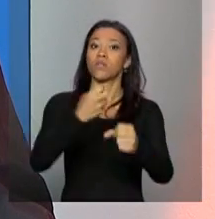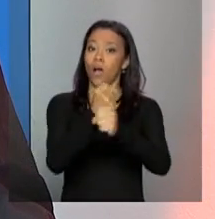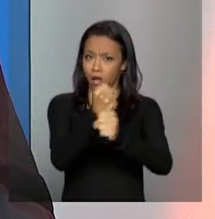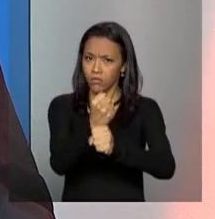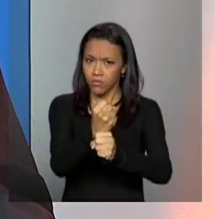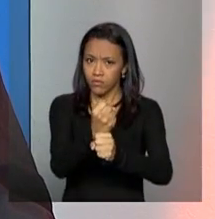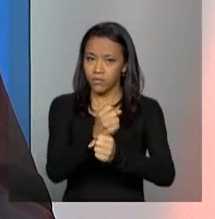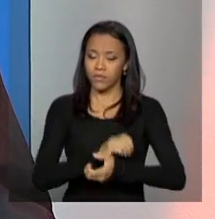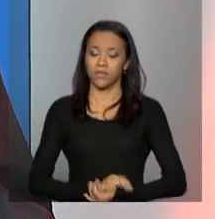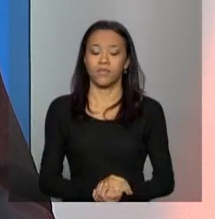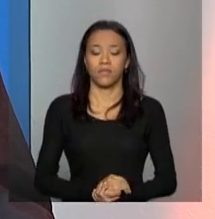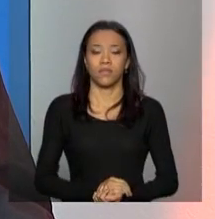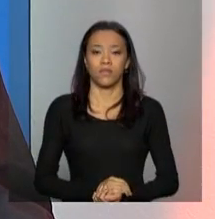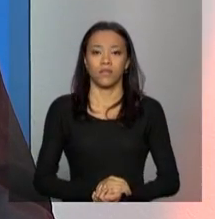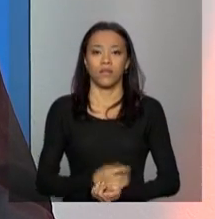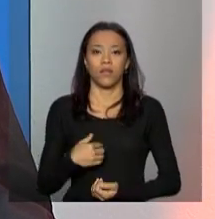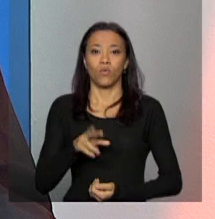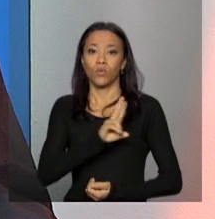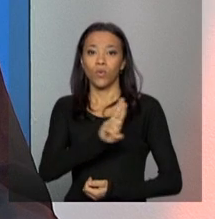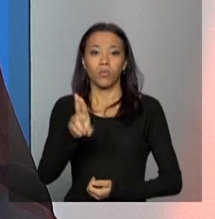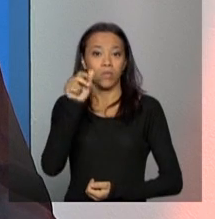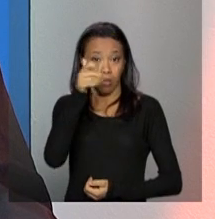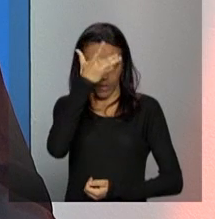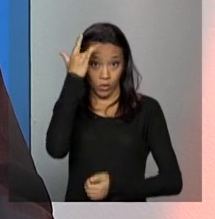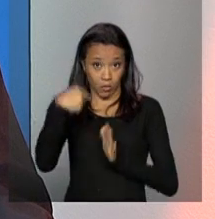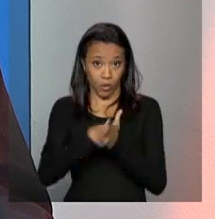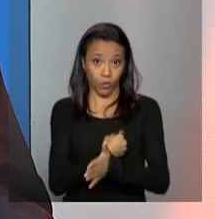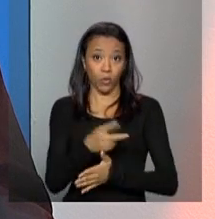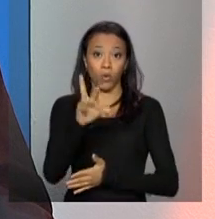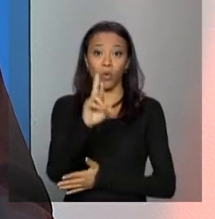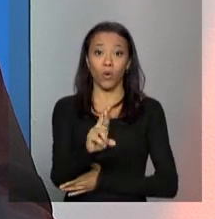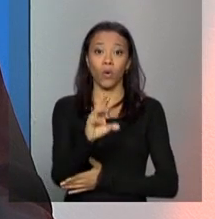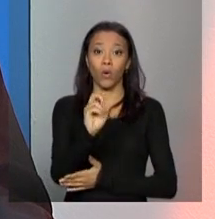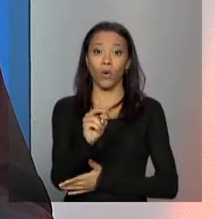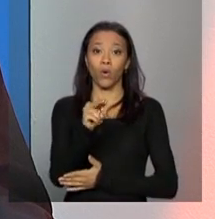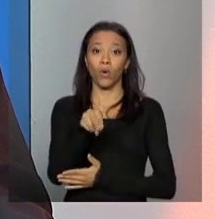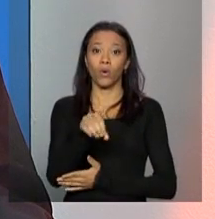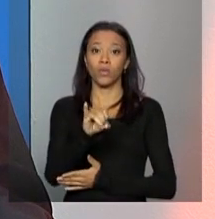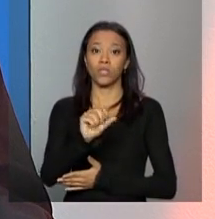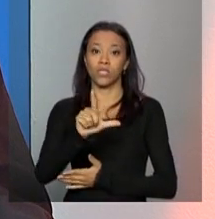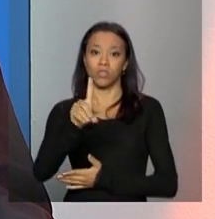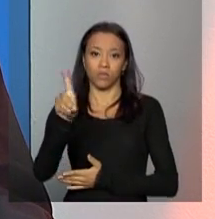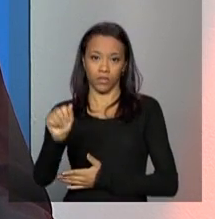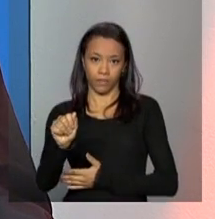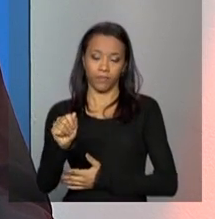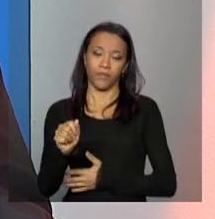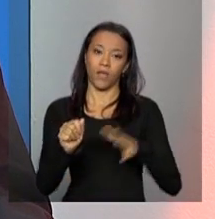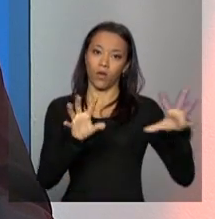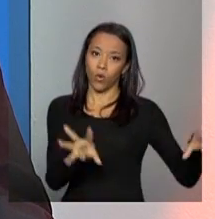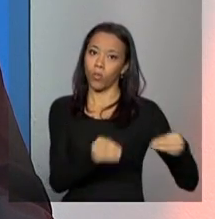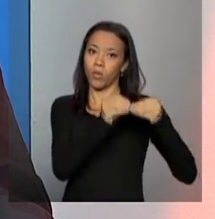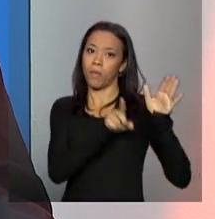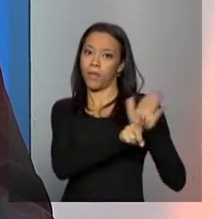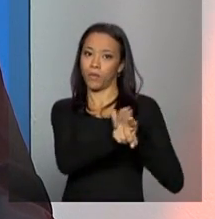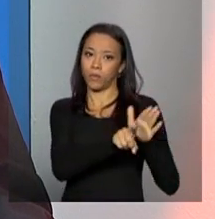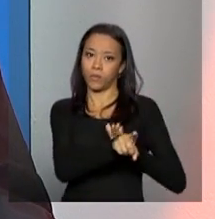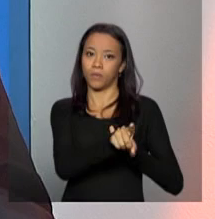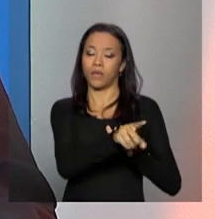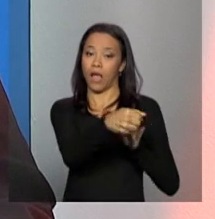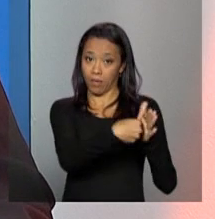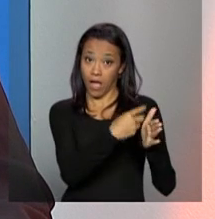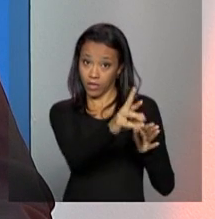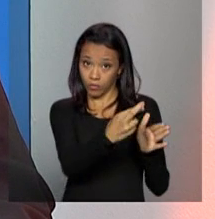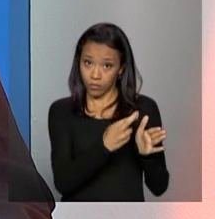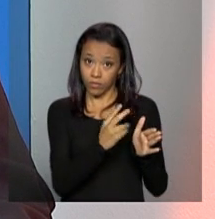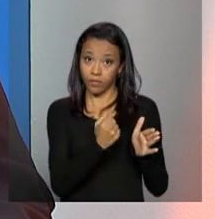Ronilda, né? Ronilda. Só para acrescentar ainda um pouco com relação à pergunta da Eloísa, naturalmente nós quando construímos os instrumentais que são